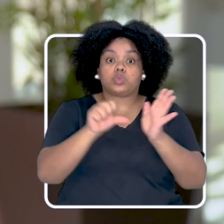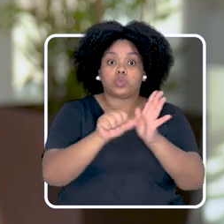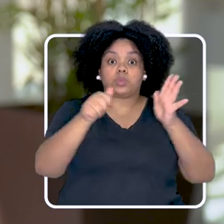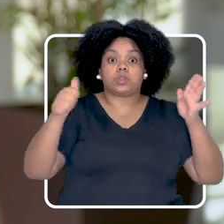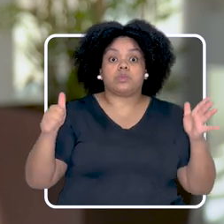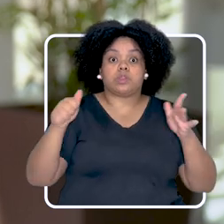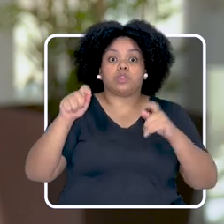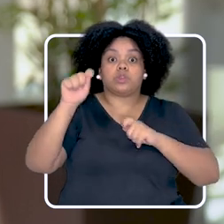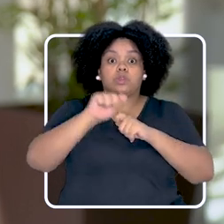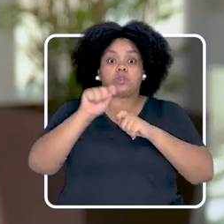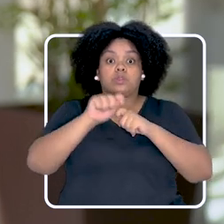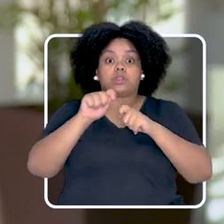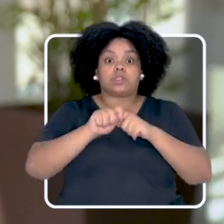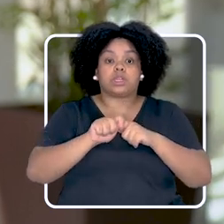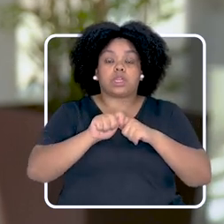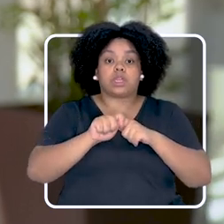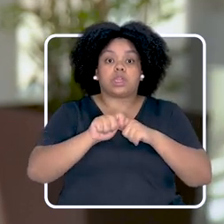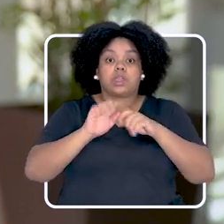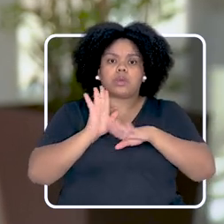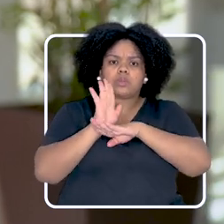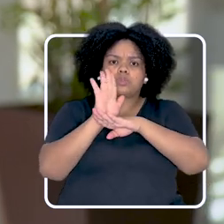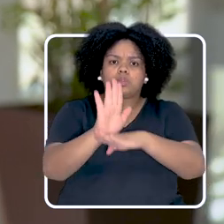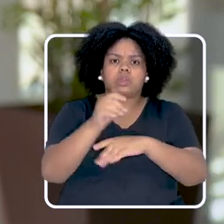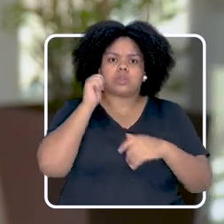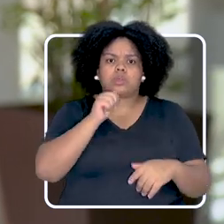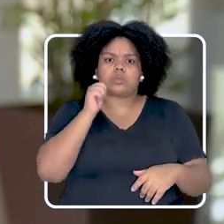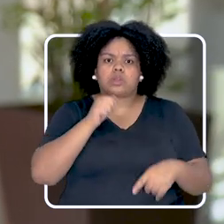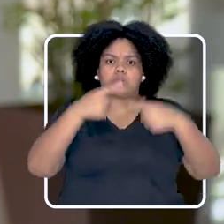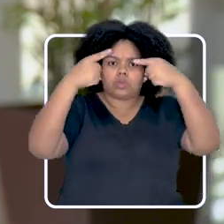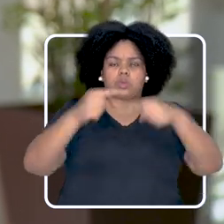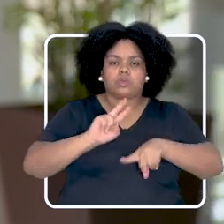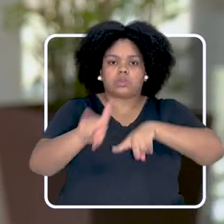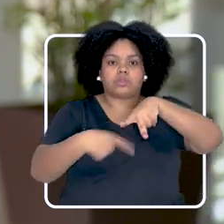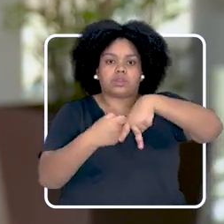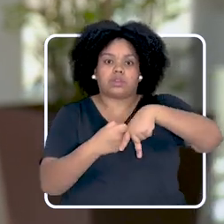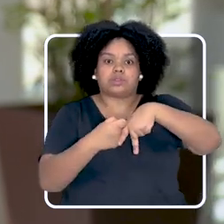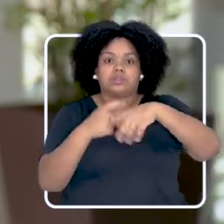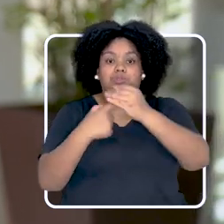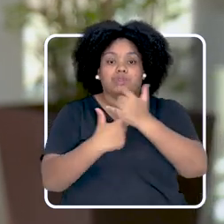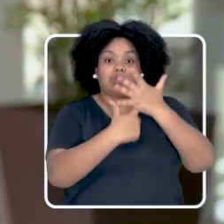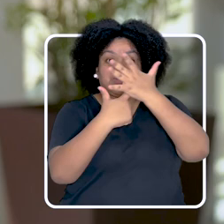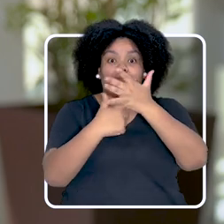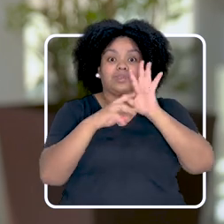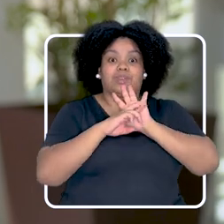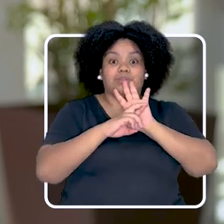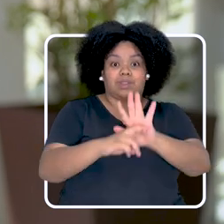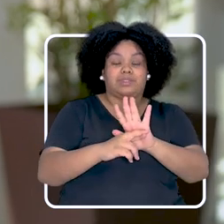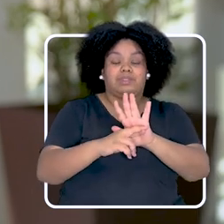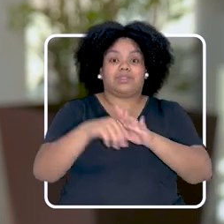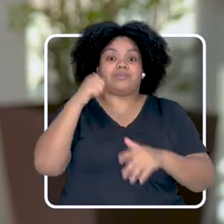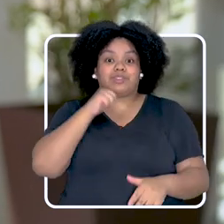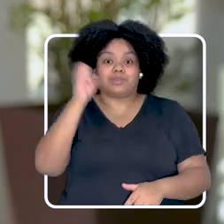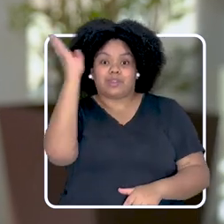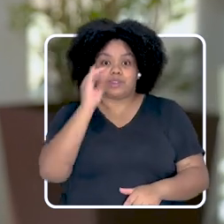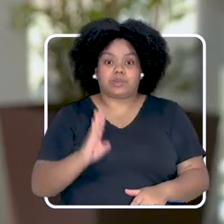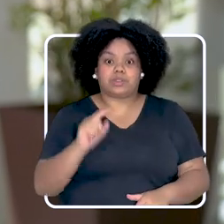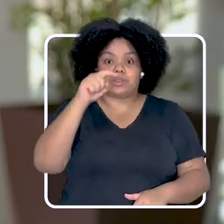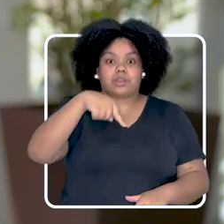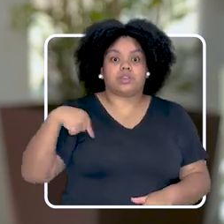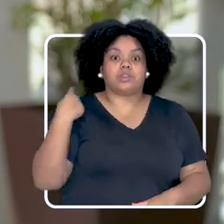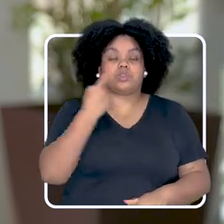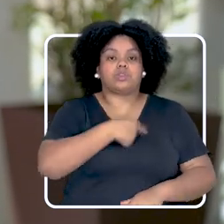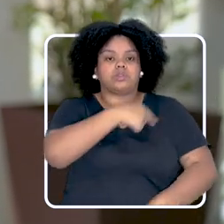criação do Observatório Nacional para combater esse crime. O Republicanos é a casa política das brasileiras.